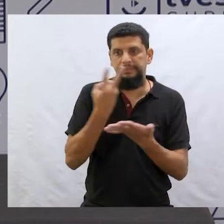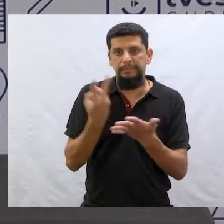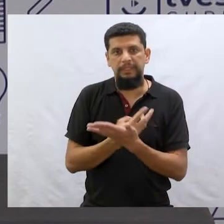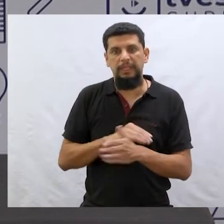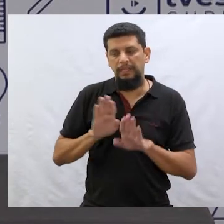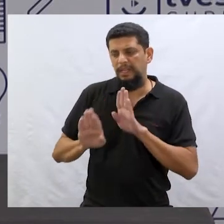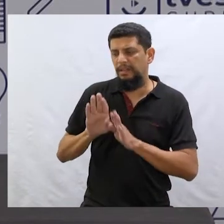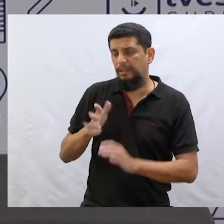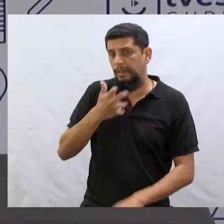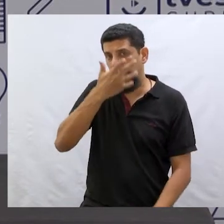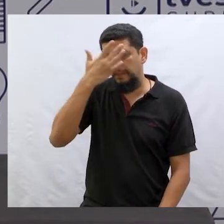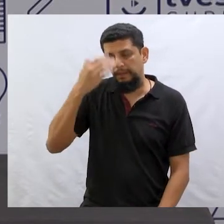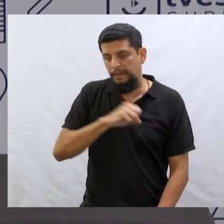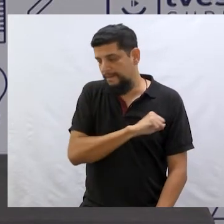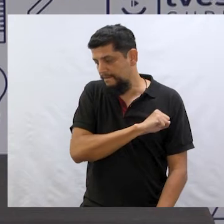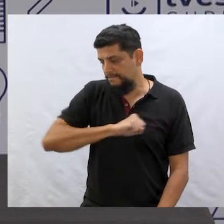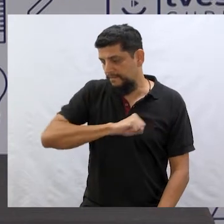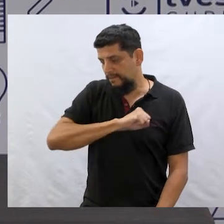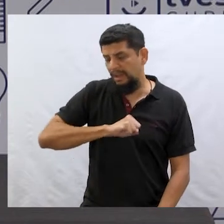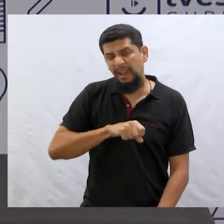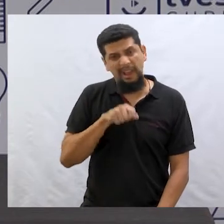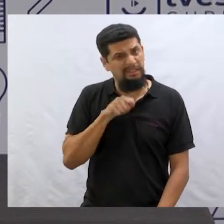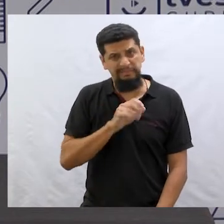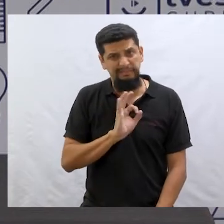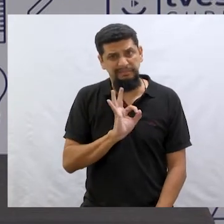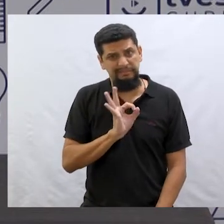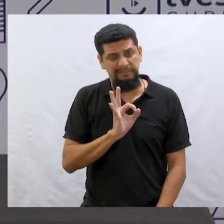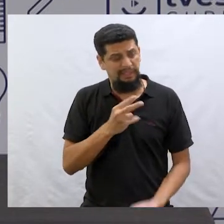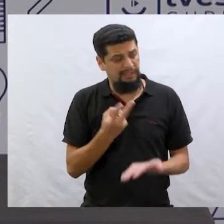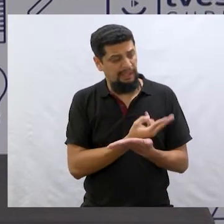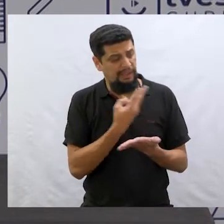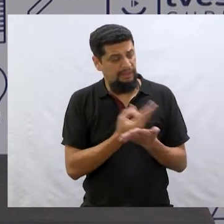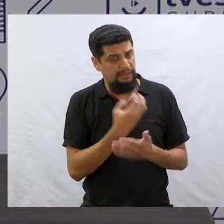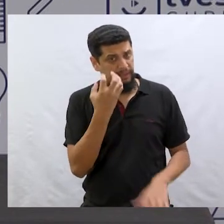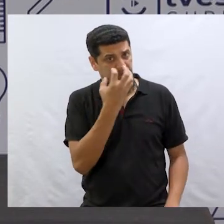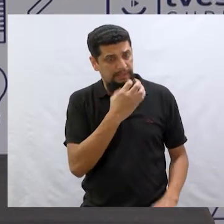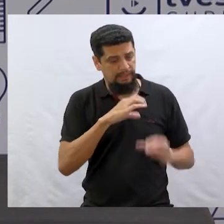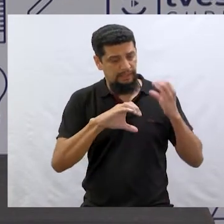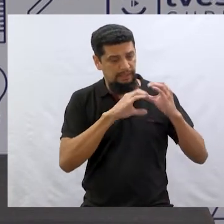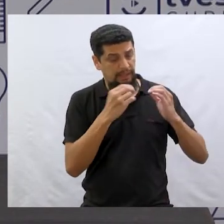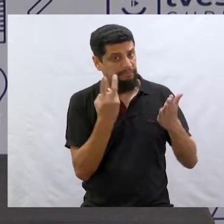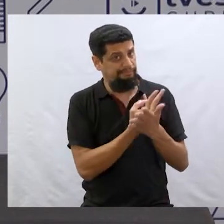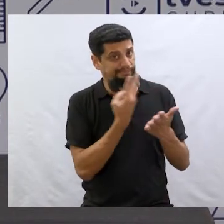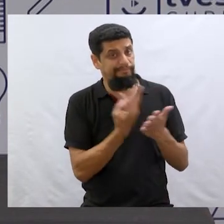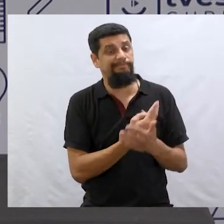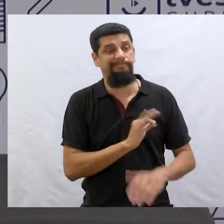alguém te cutucou dizendo Ei, não é isso aí não. Você está cantando errado.